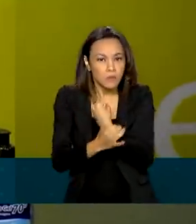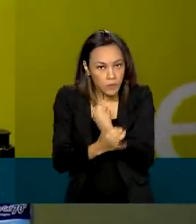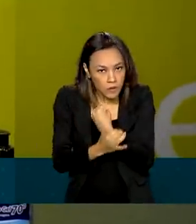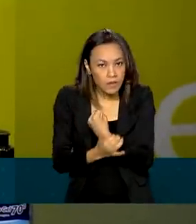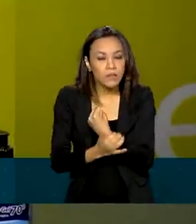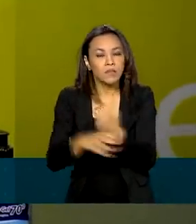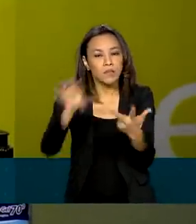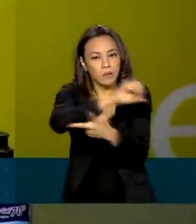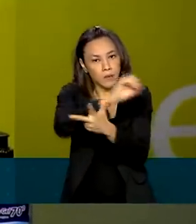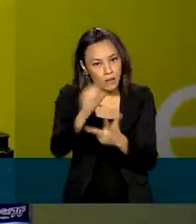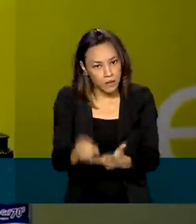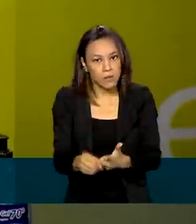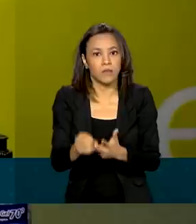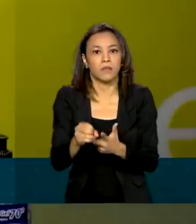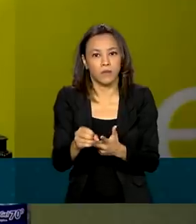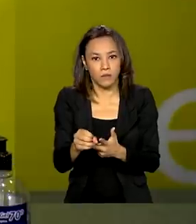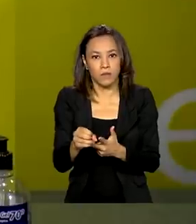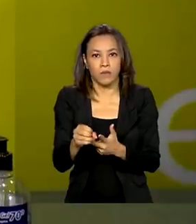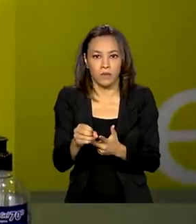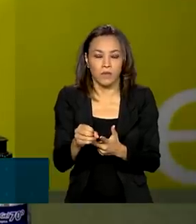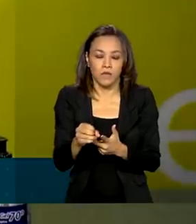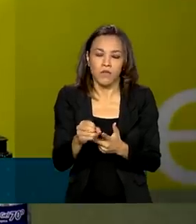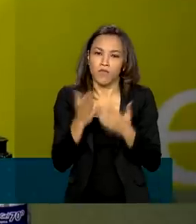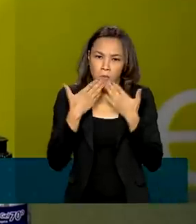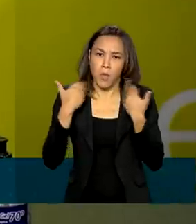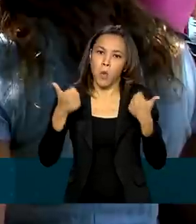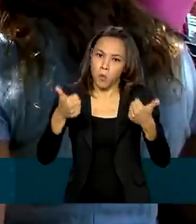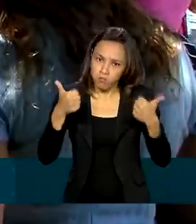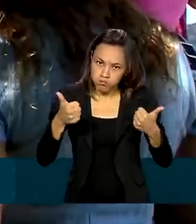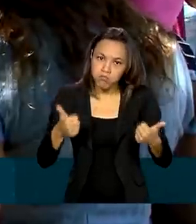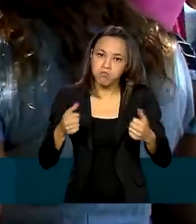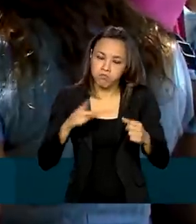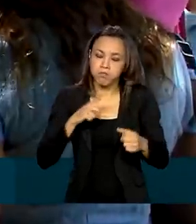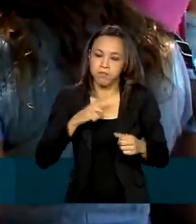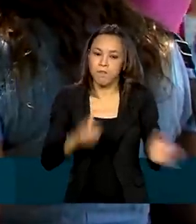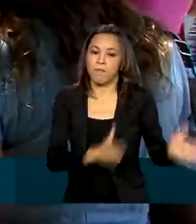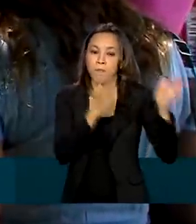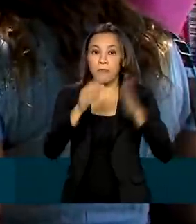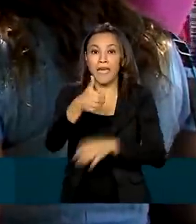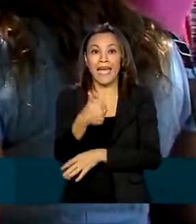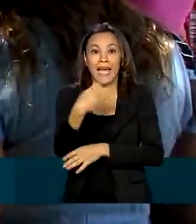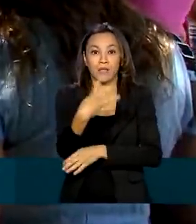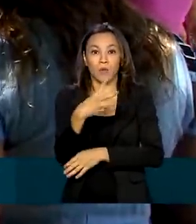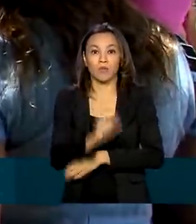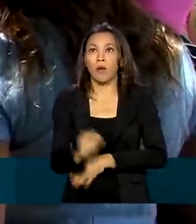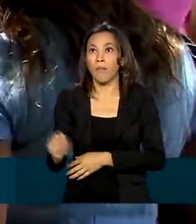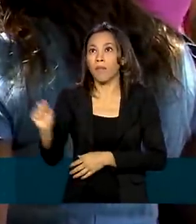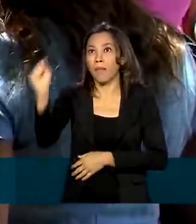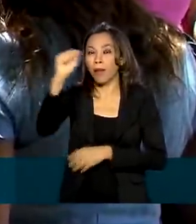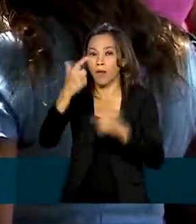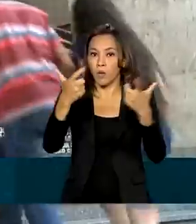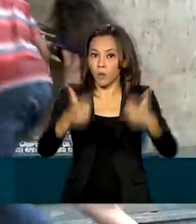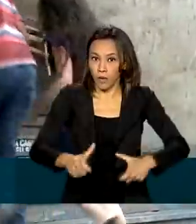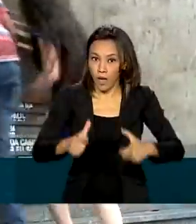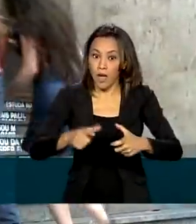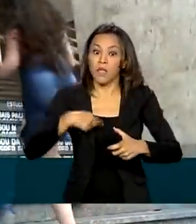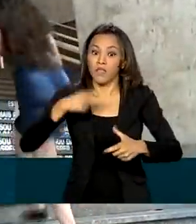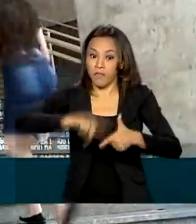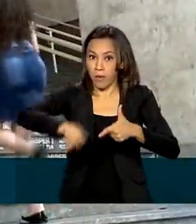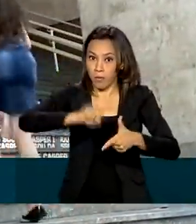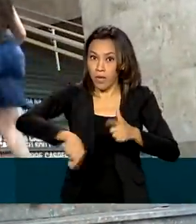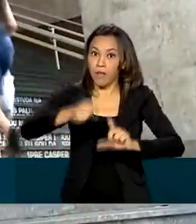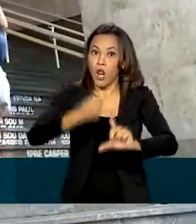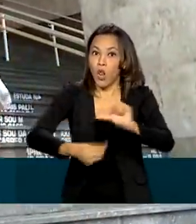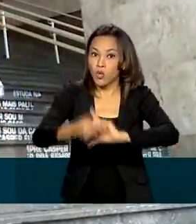melhor forma possível. Em 14 locais, foram registrados problemas logísticos, como